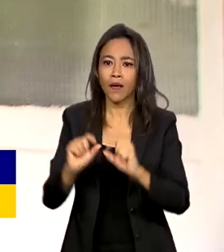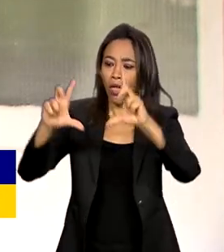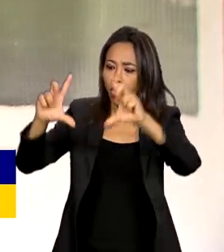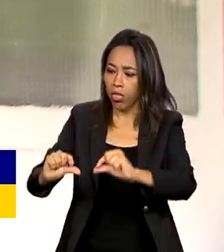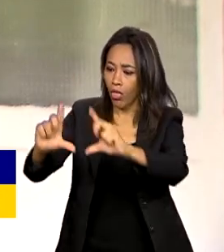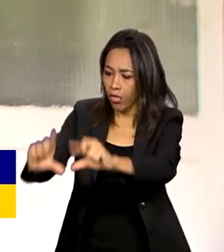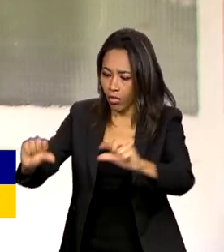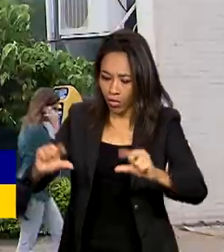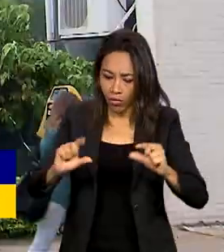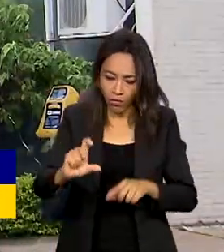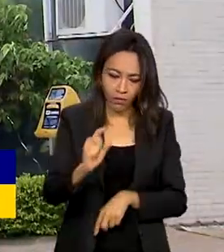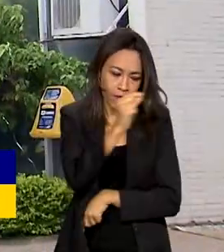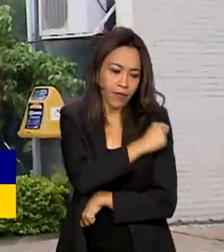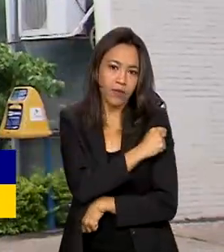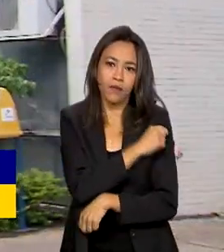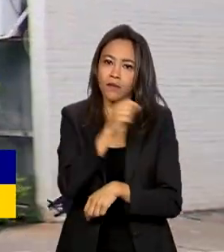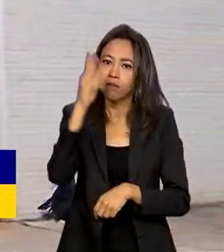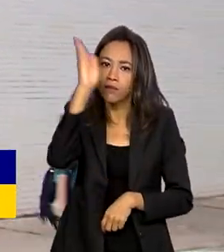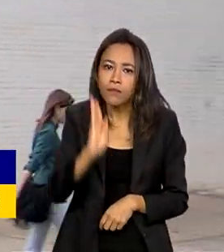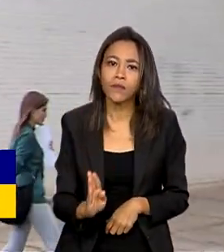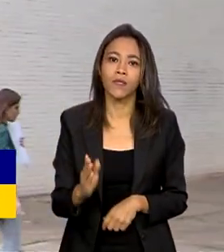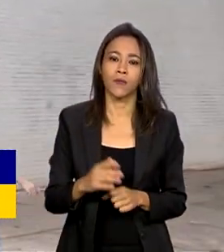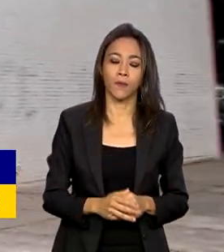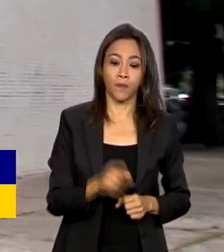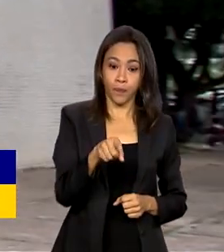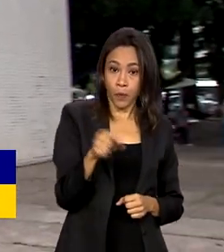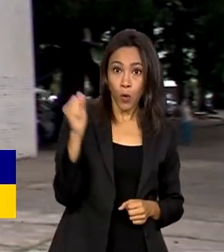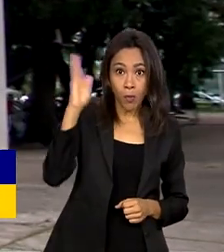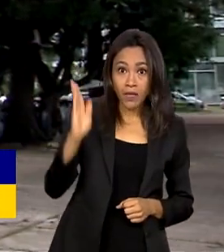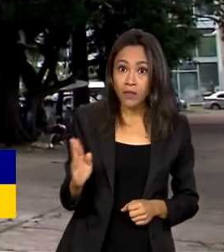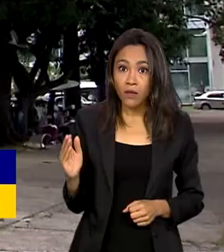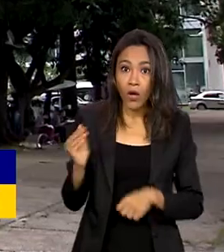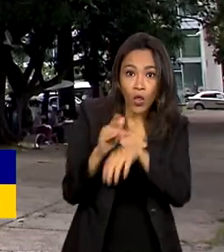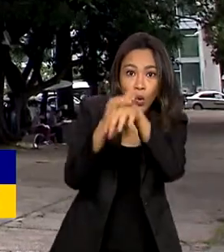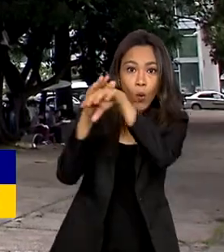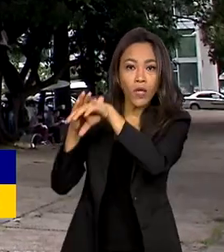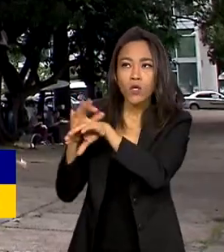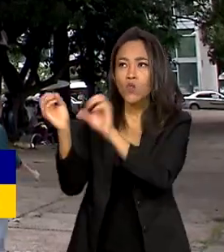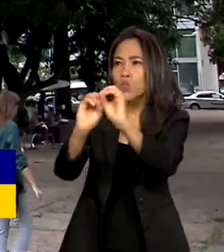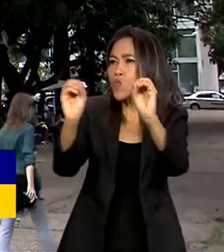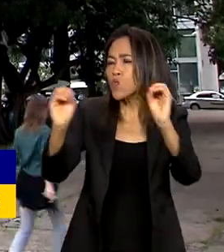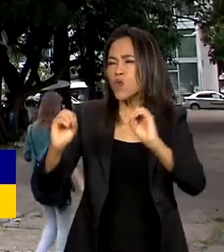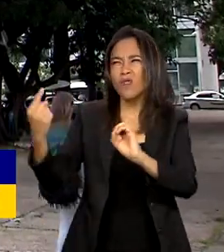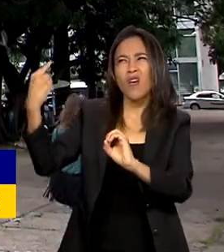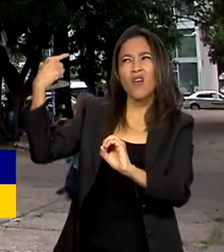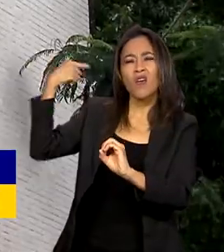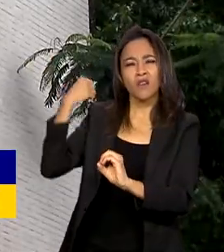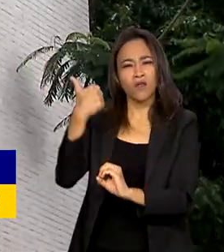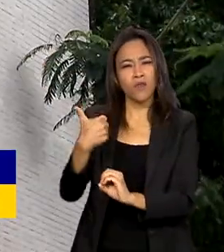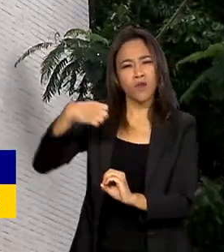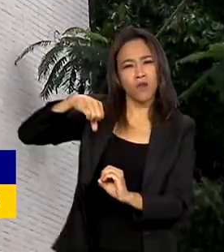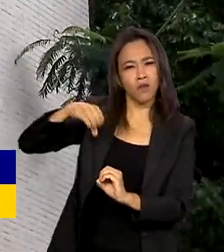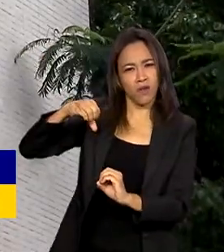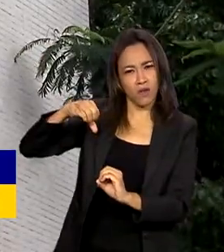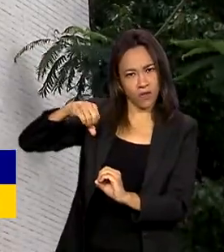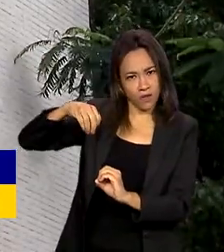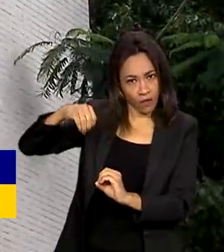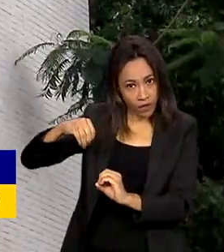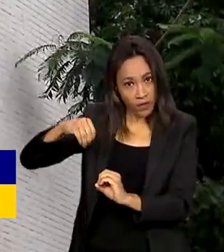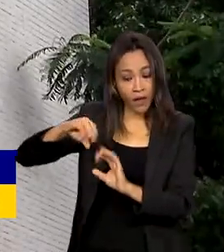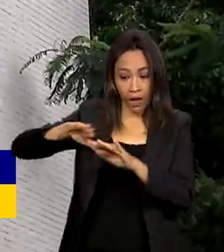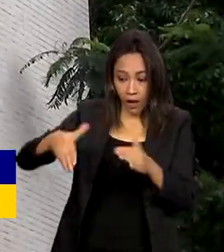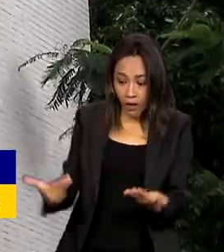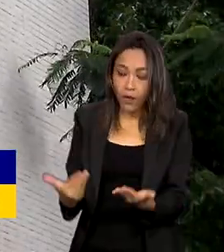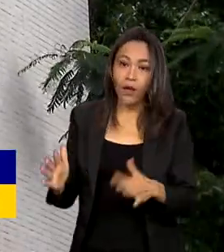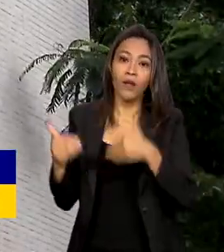coberturas vacinais. O Brasil está livre da doença desde 1990. Agora, o Ministério